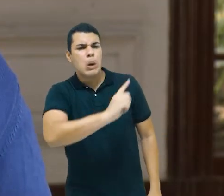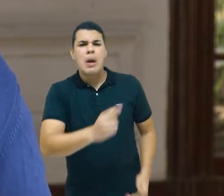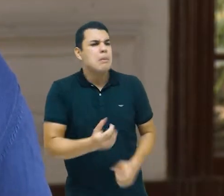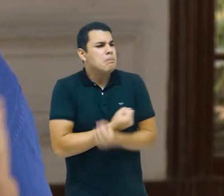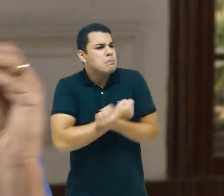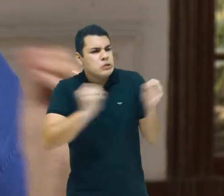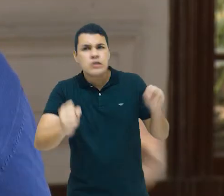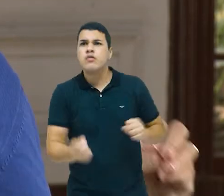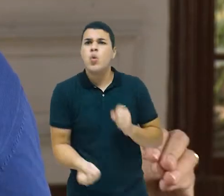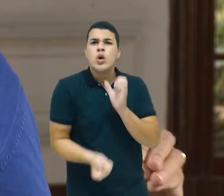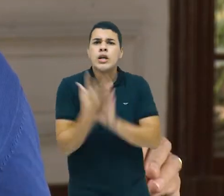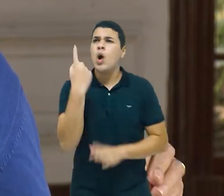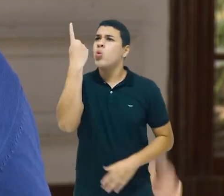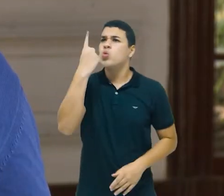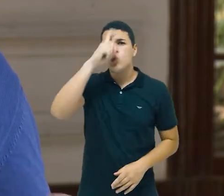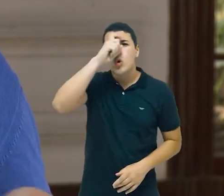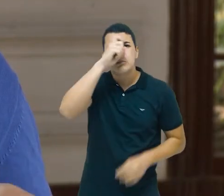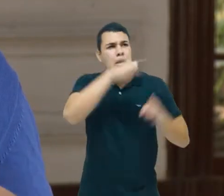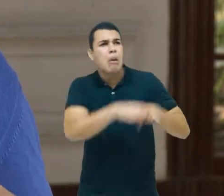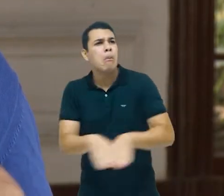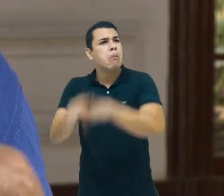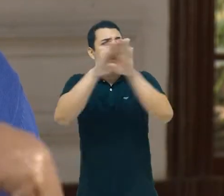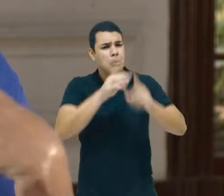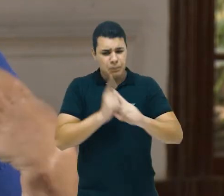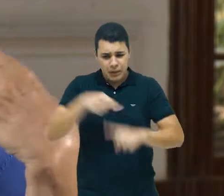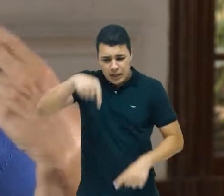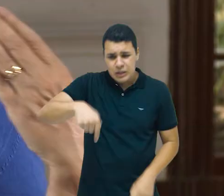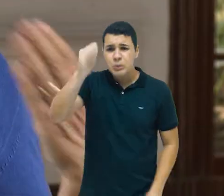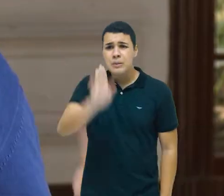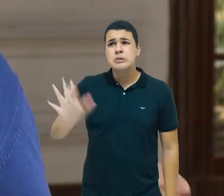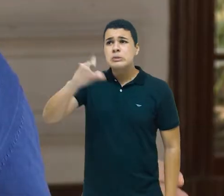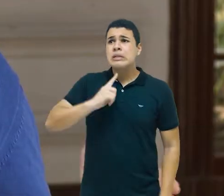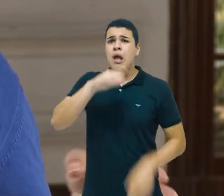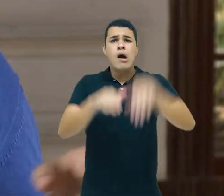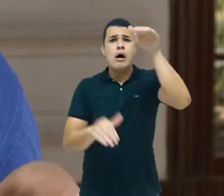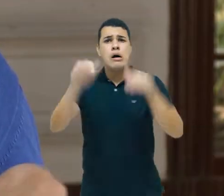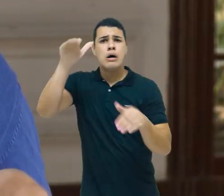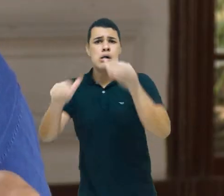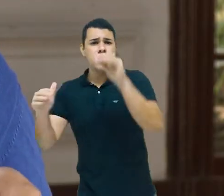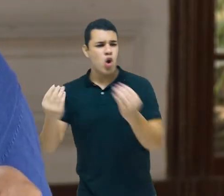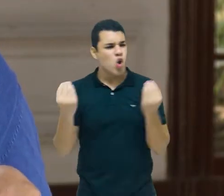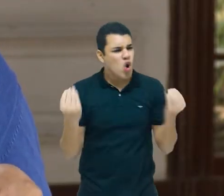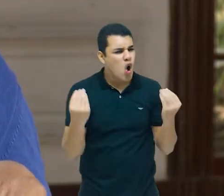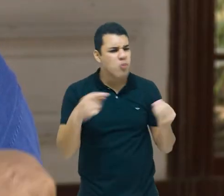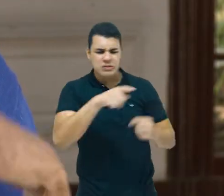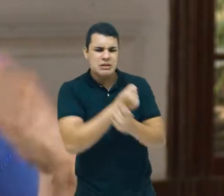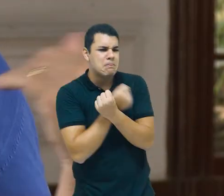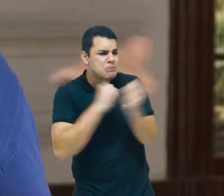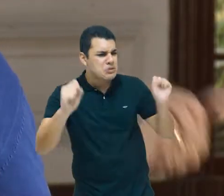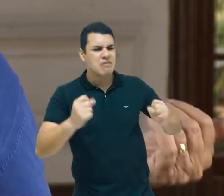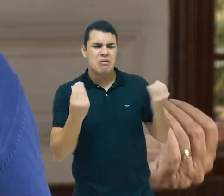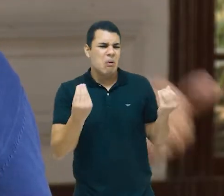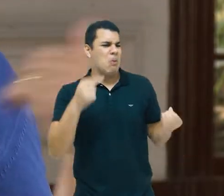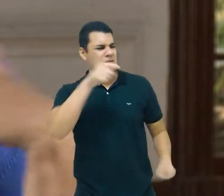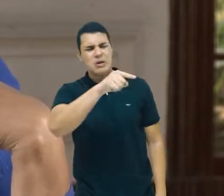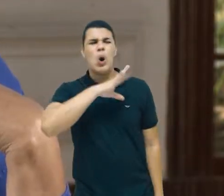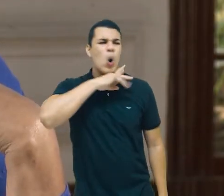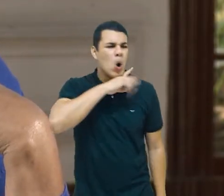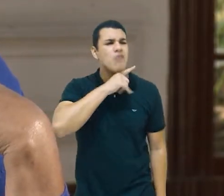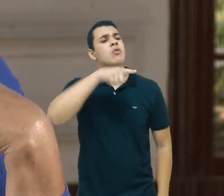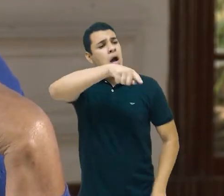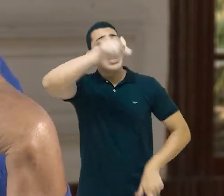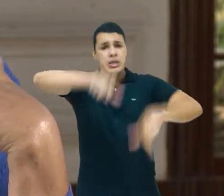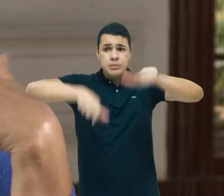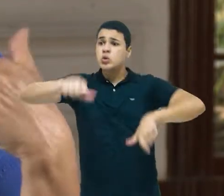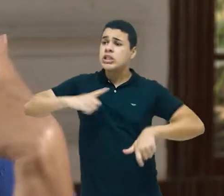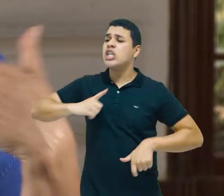universal de saúde num país tão desigual? Seria um absurdo? Como assim? E, afinal de contas, as pessoas têm direito